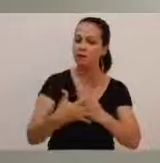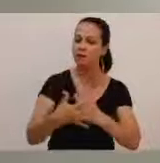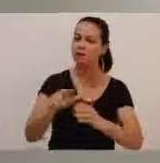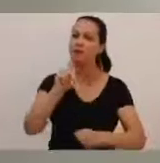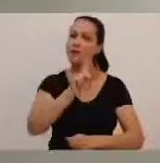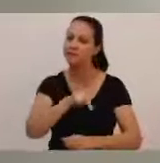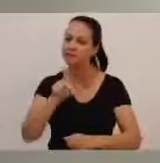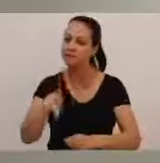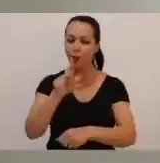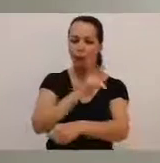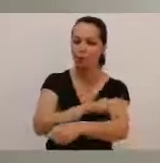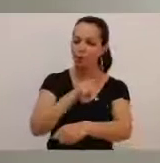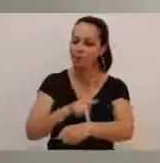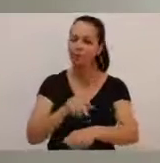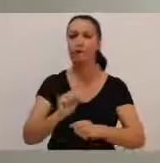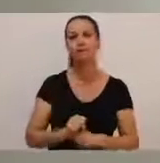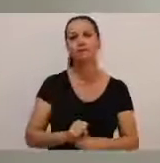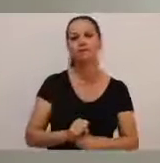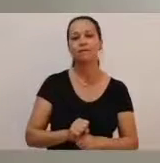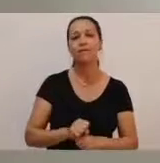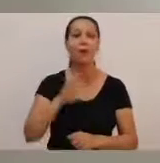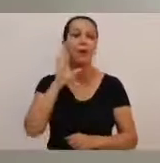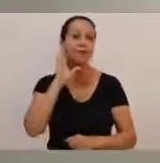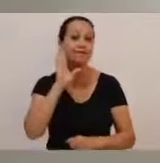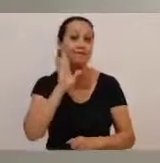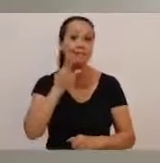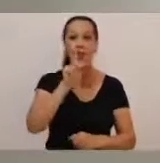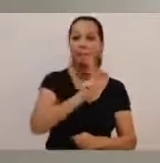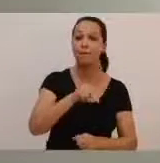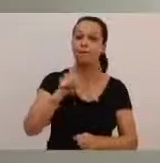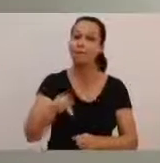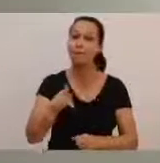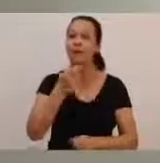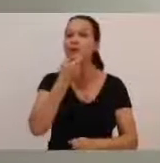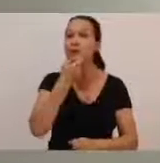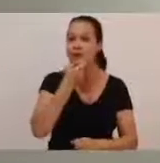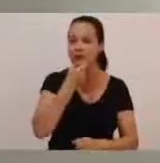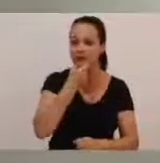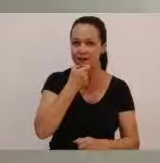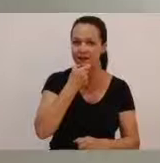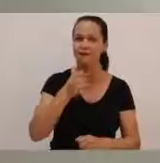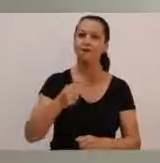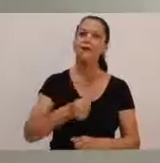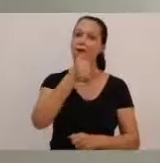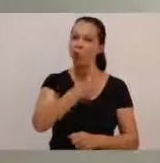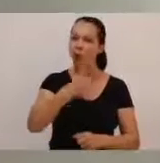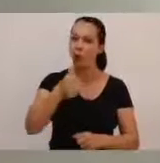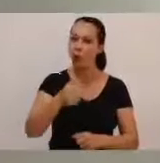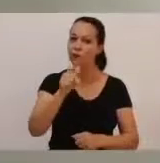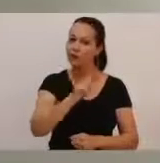libras, professor de suporte pedagógico e olha que legal, professores de inglês, são